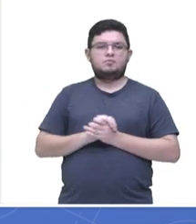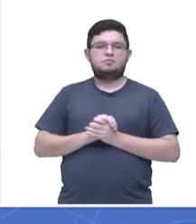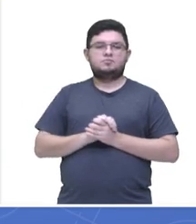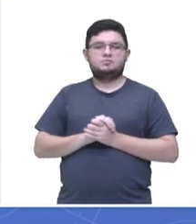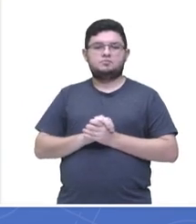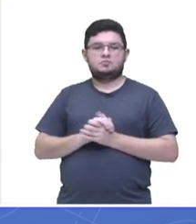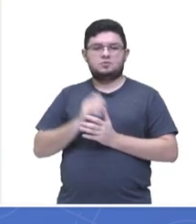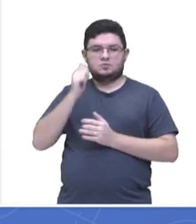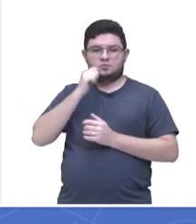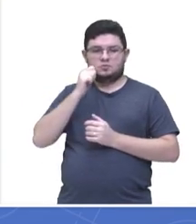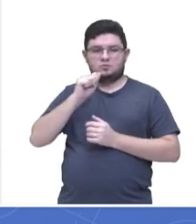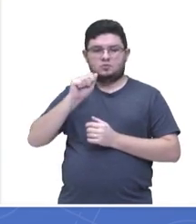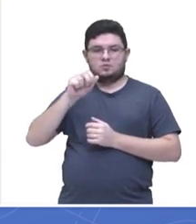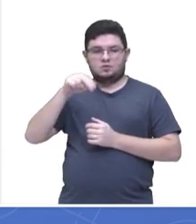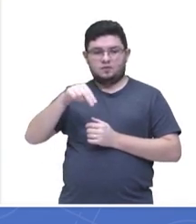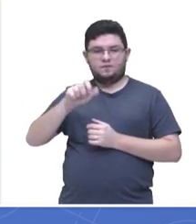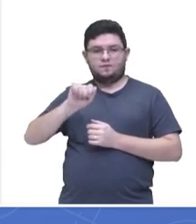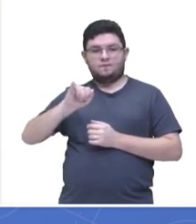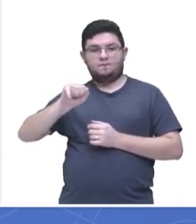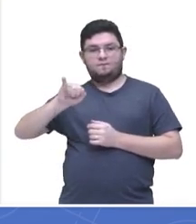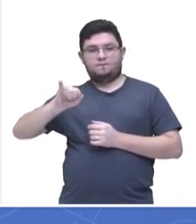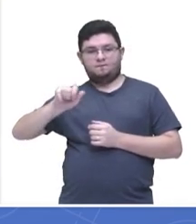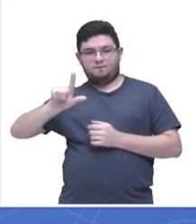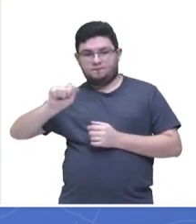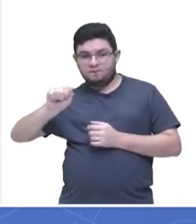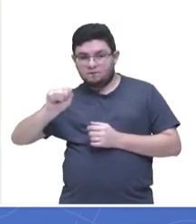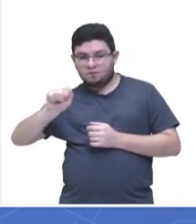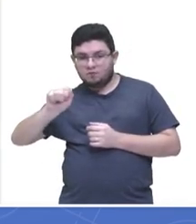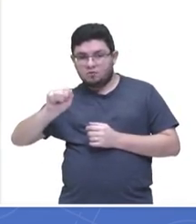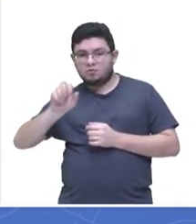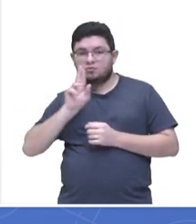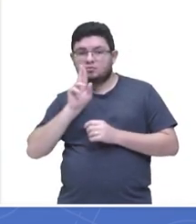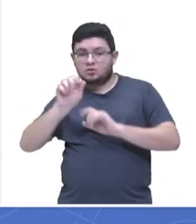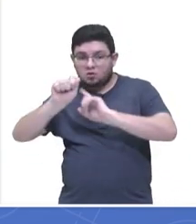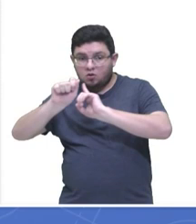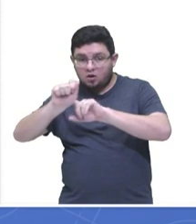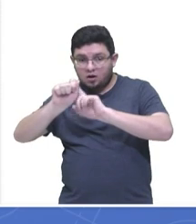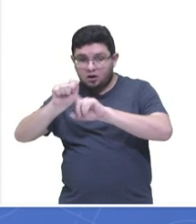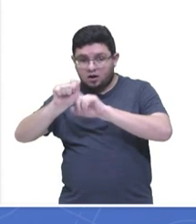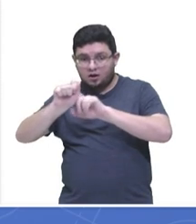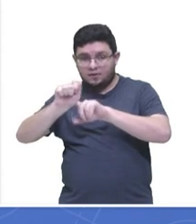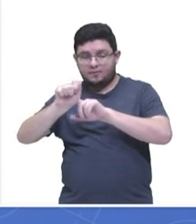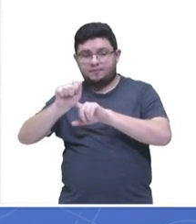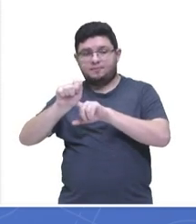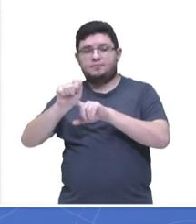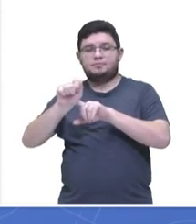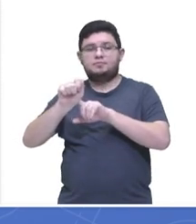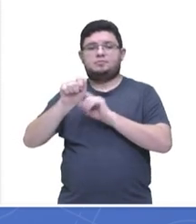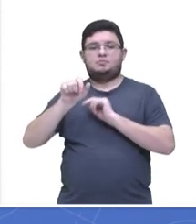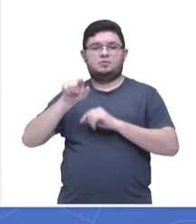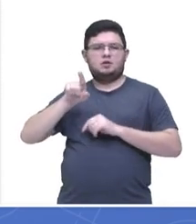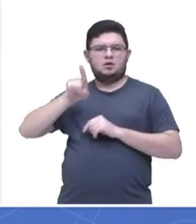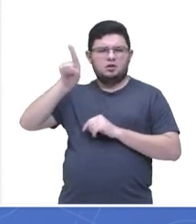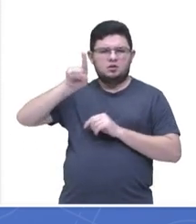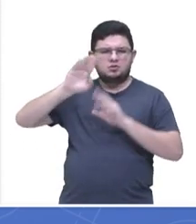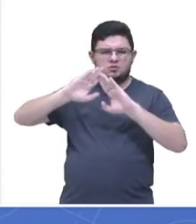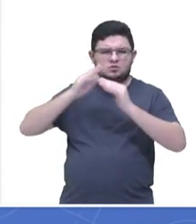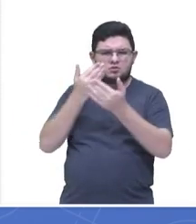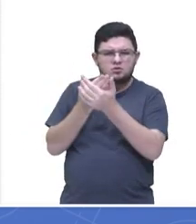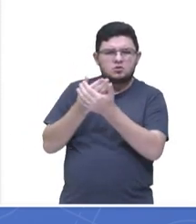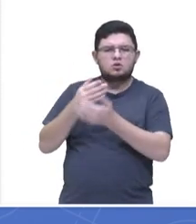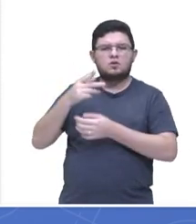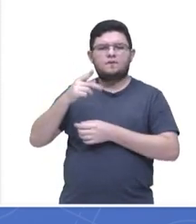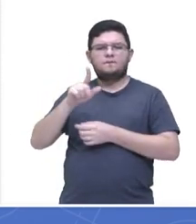A Naila. Naila também diz, olha, a alternativa 9, a letra A, ela é correta. Não é isso? Ela é da escola